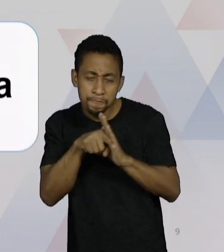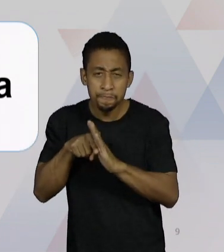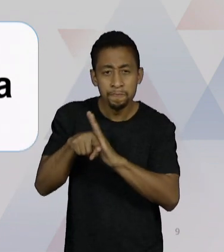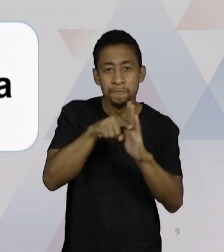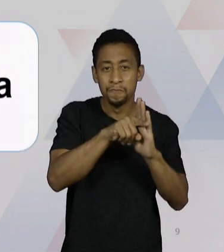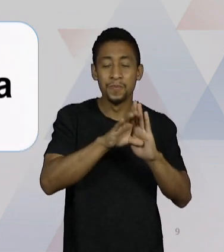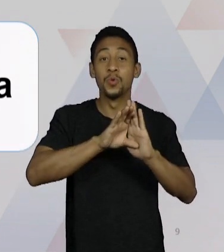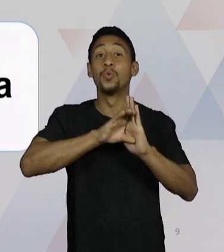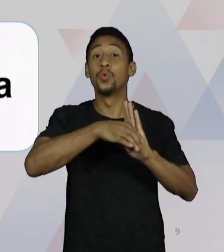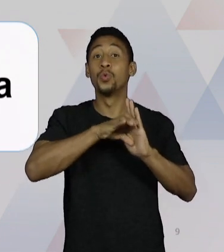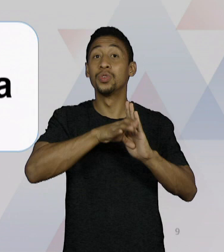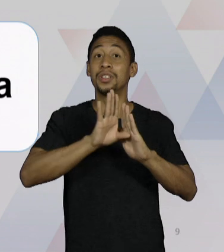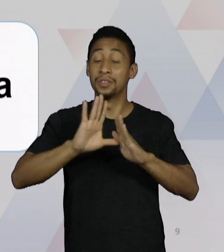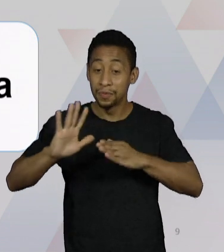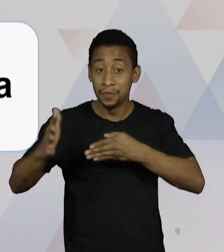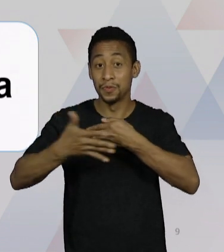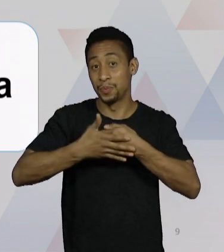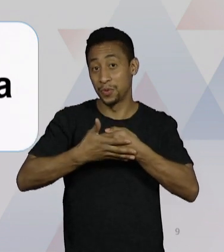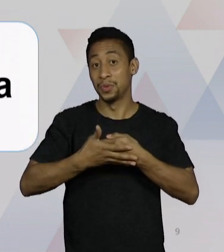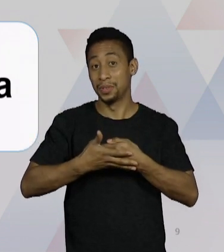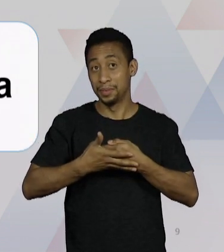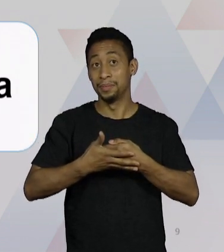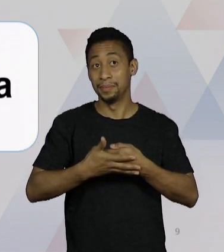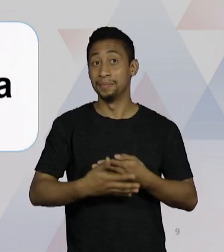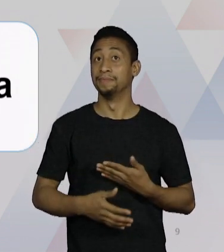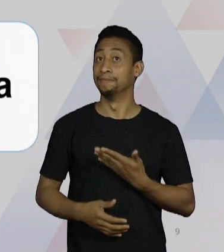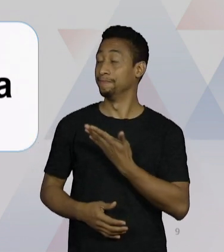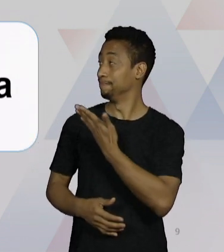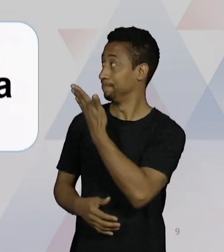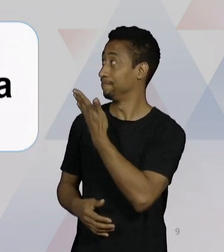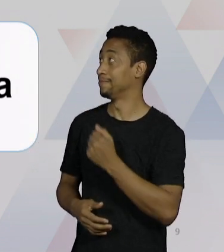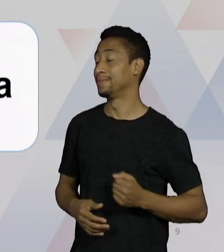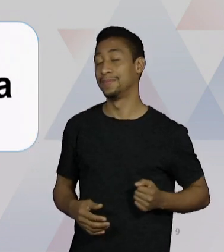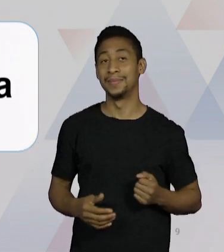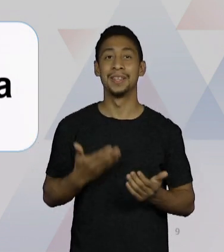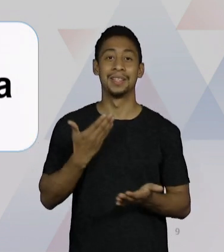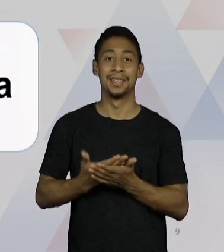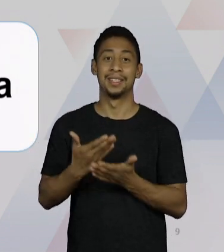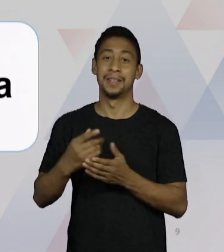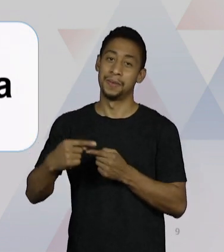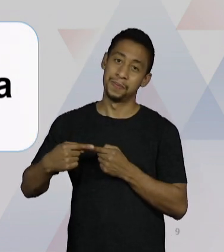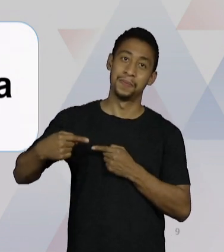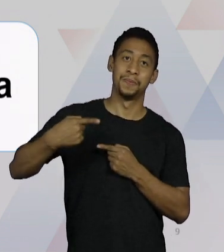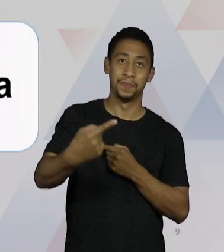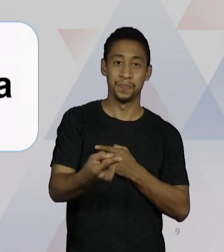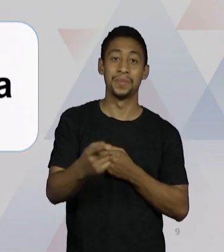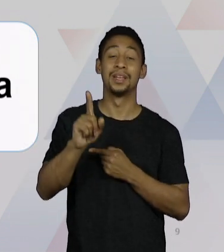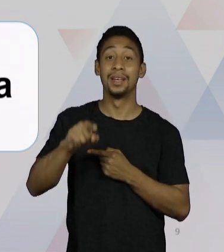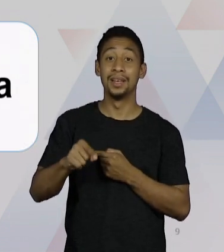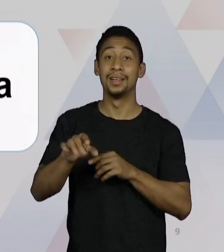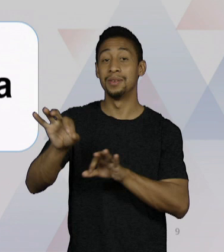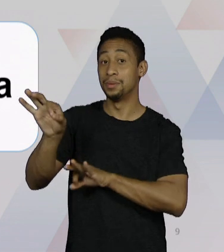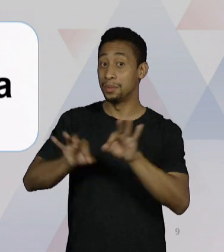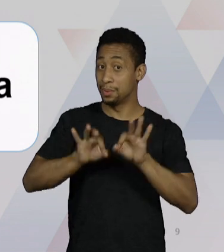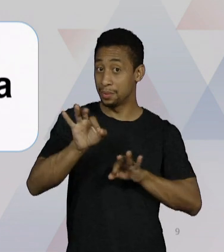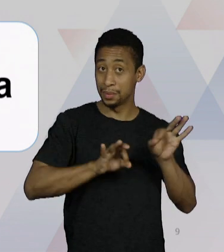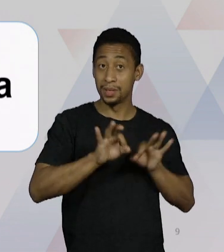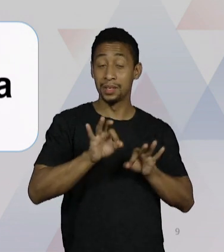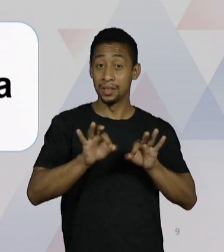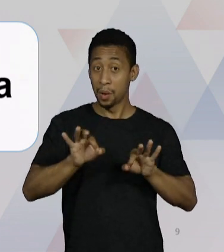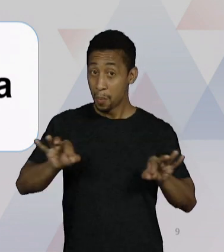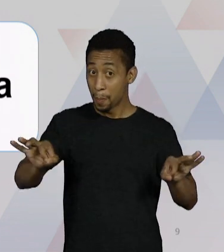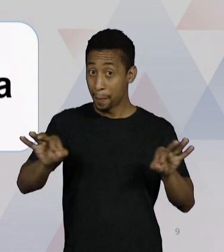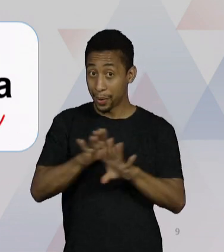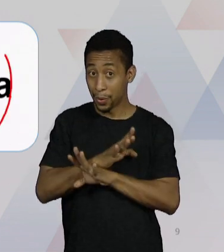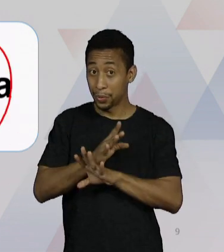conceito de framework. na próxima aula é entrega da primeira versão da solução, do seu